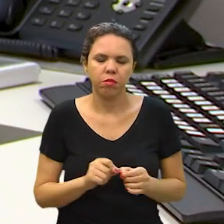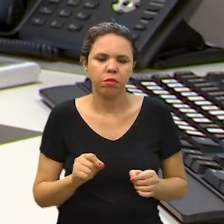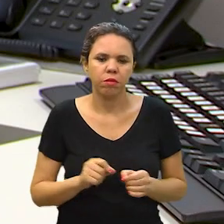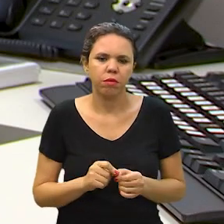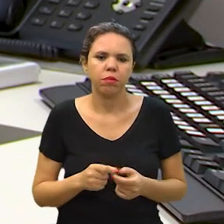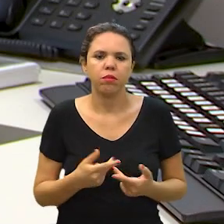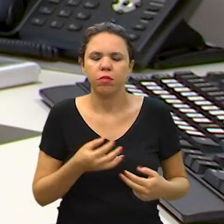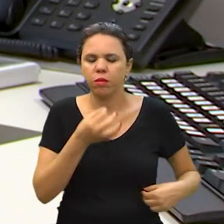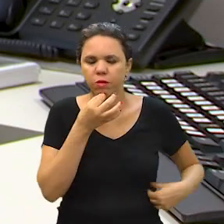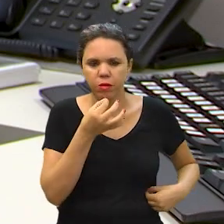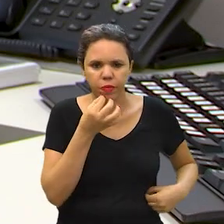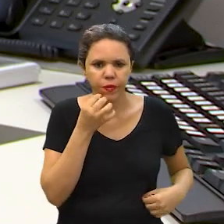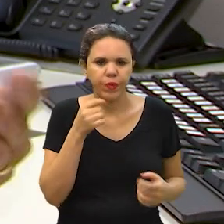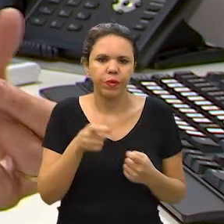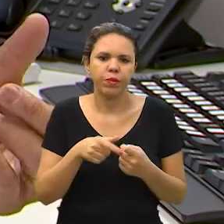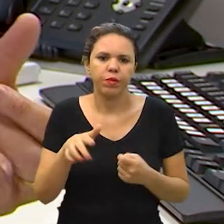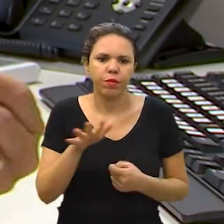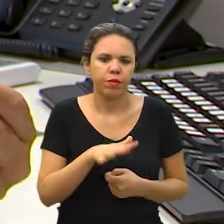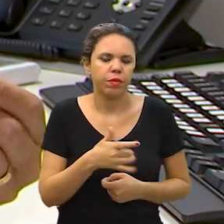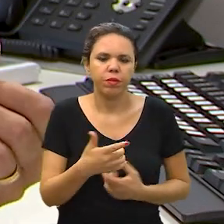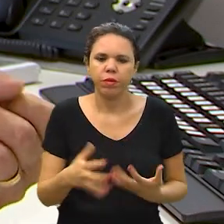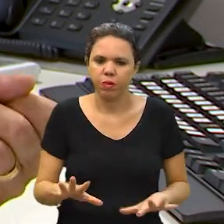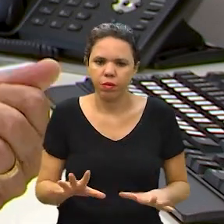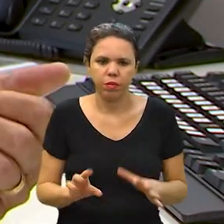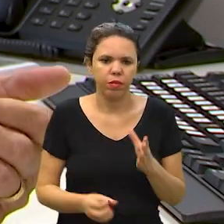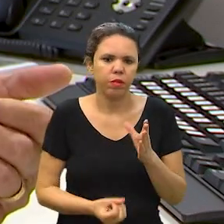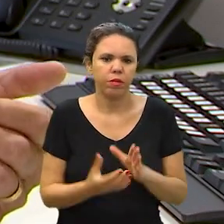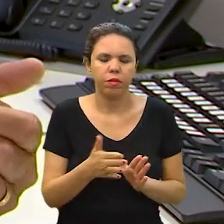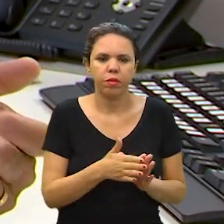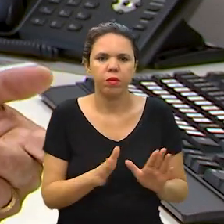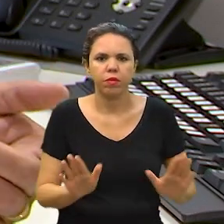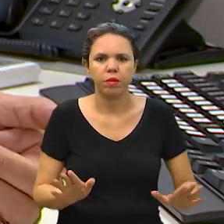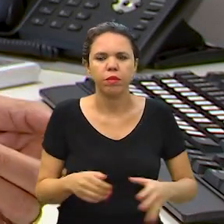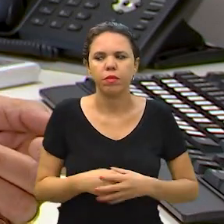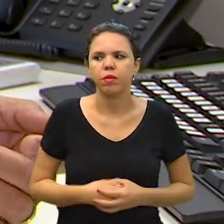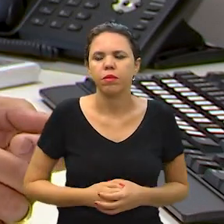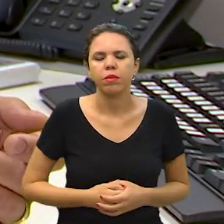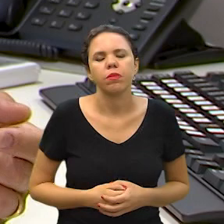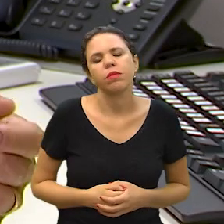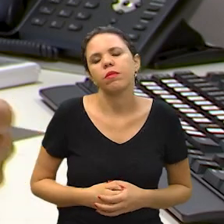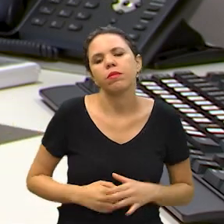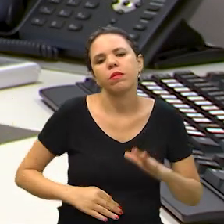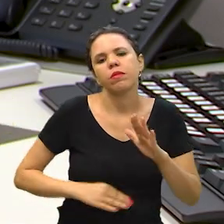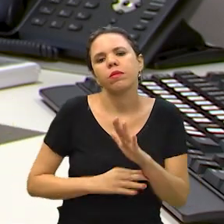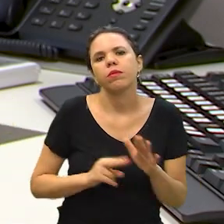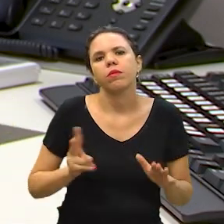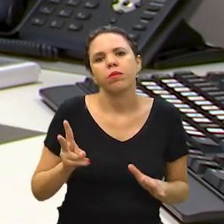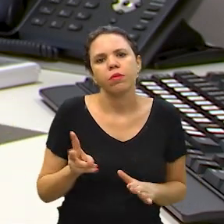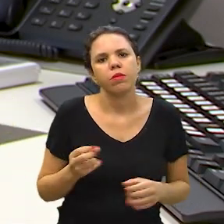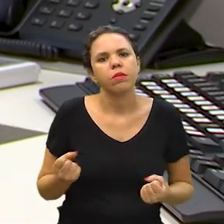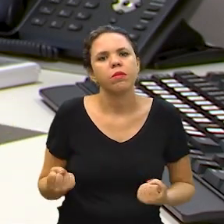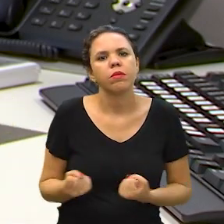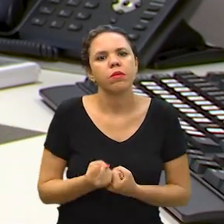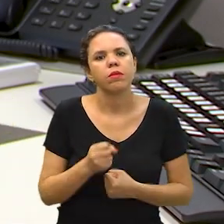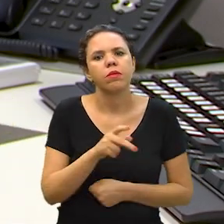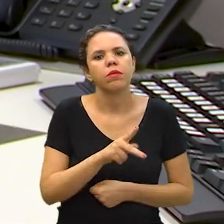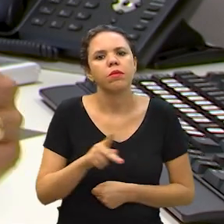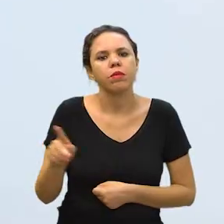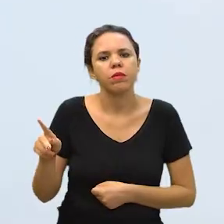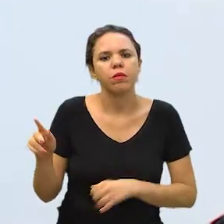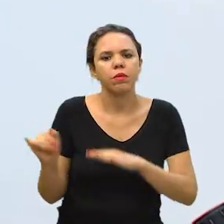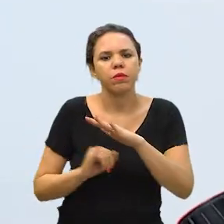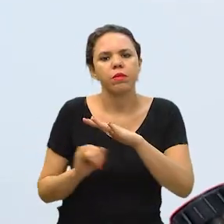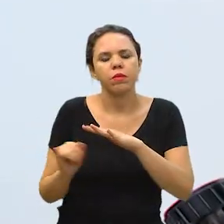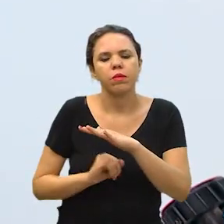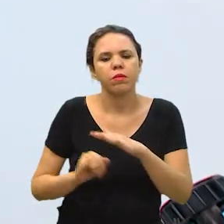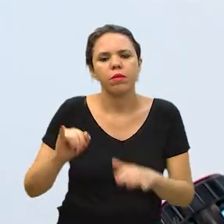de contrapontos dos médicos que não querem que isso aconteça. Enfim, a Câmara sempre deu um apoio.